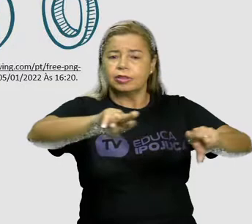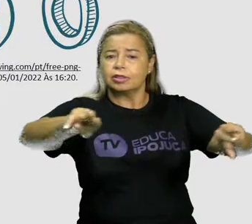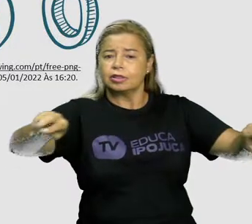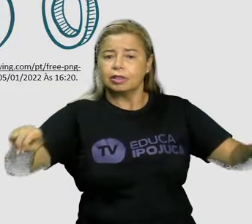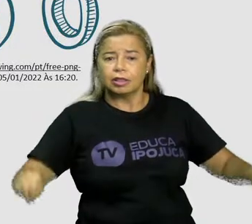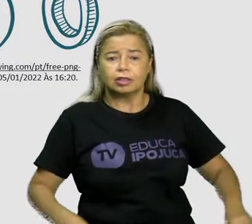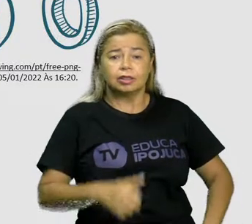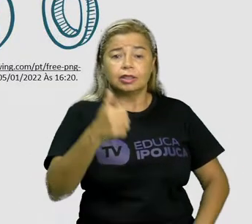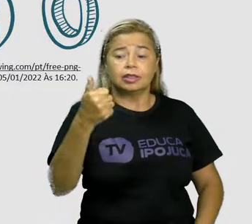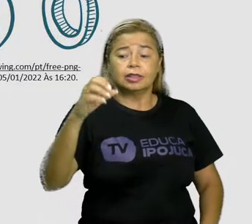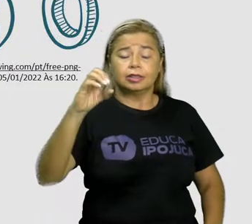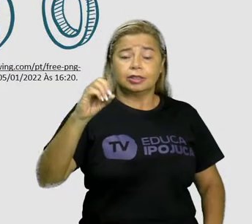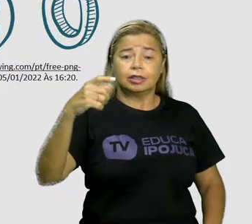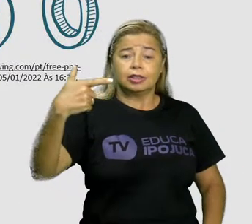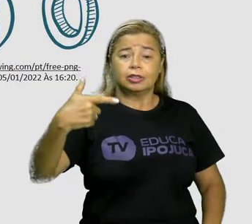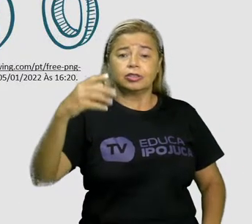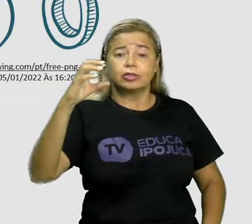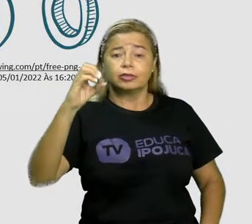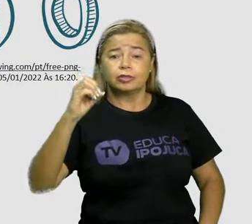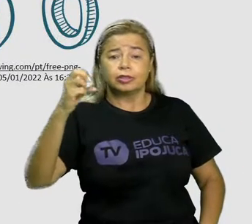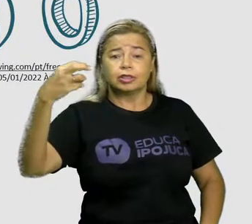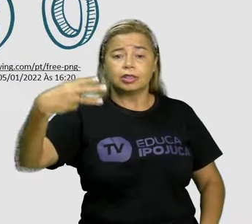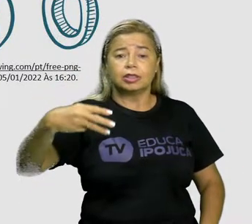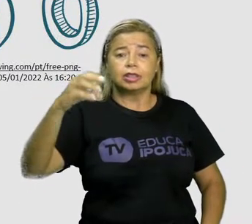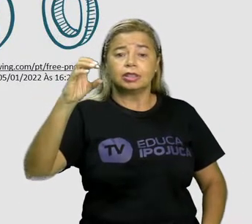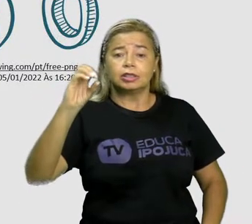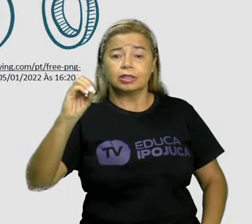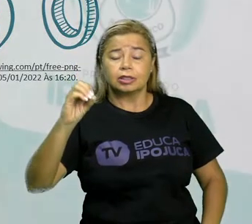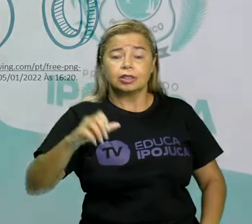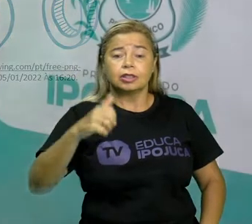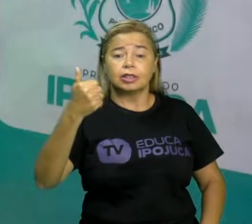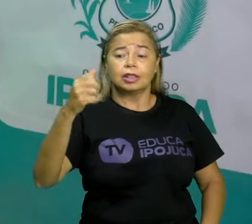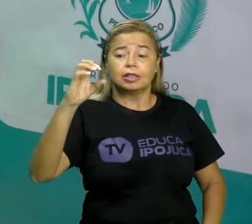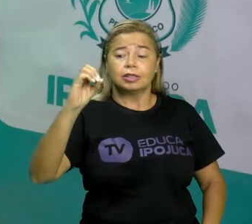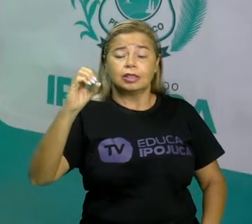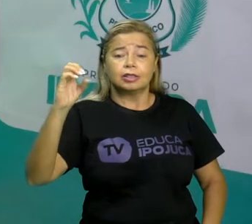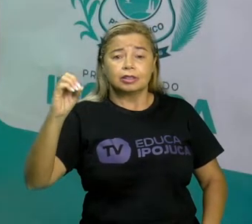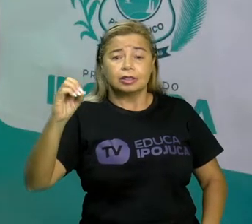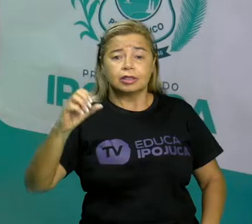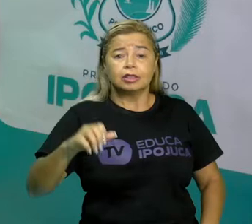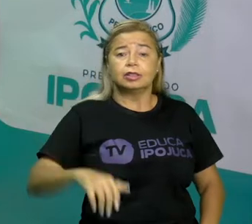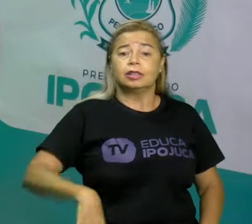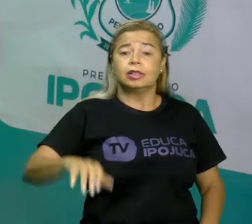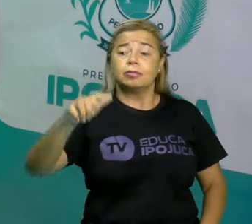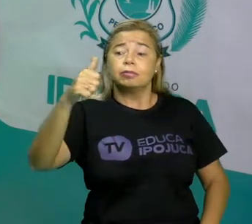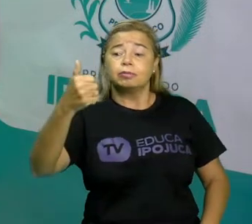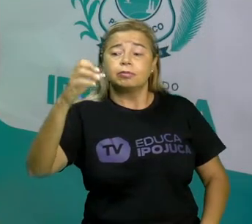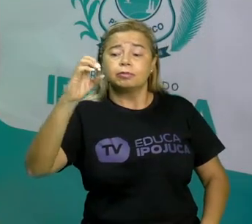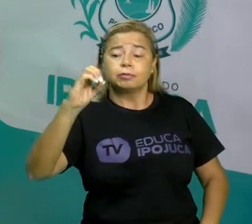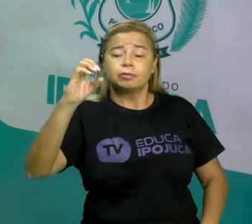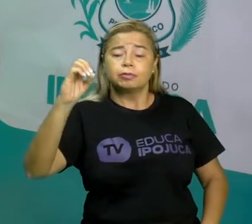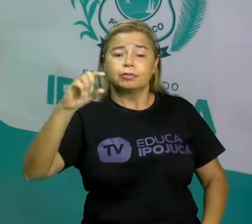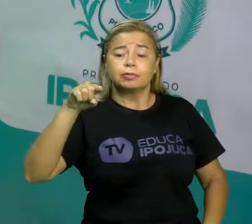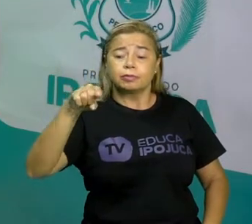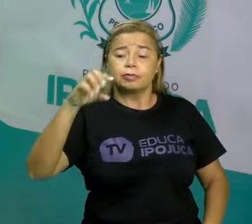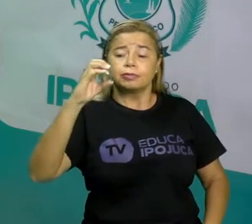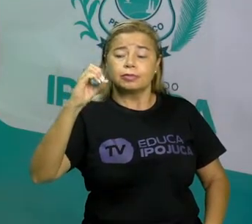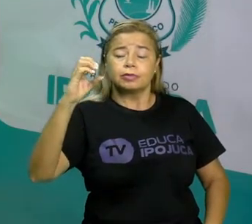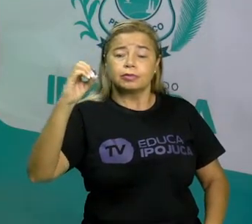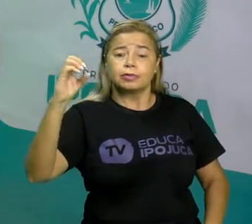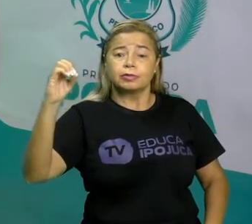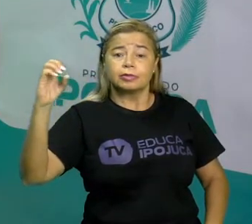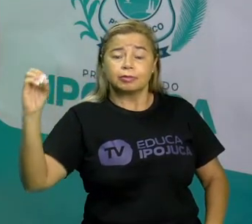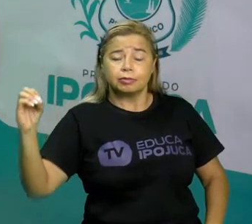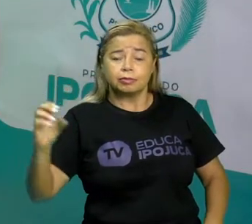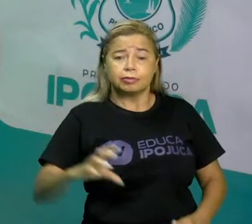vinte, trinta, cem, cem mil. Mil, mil, cem mil. Então, veja a